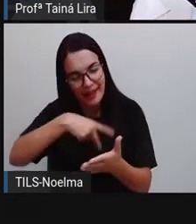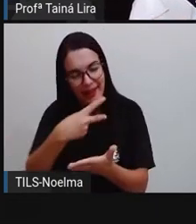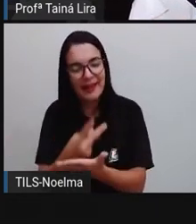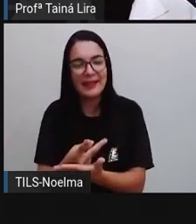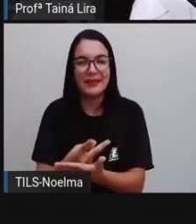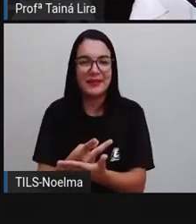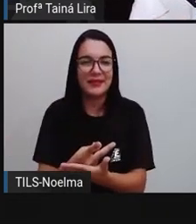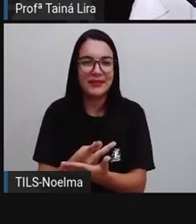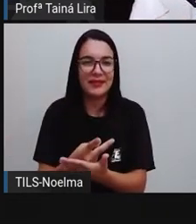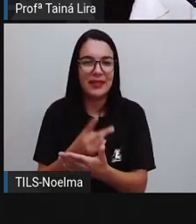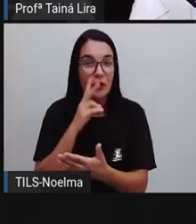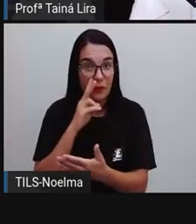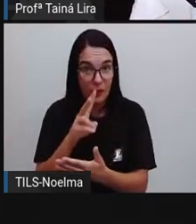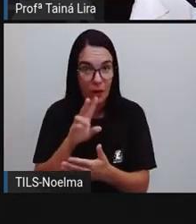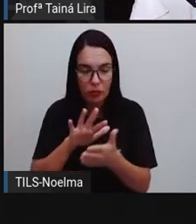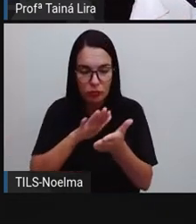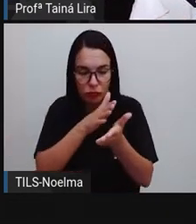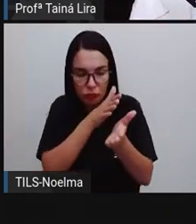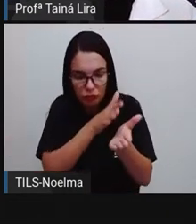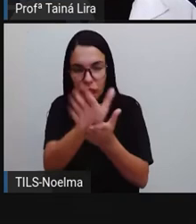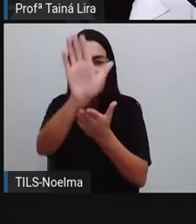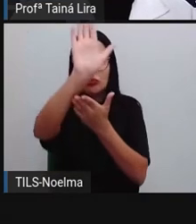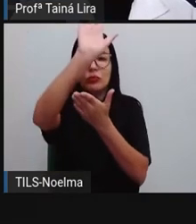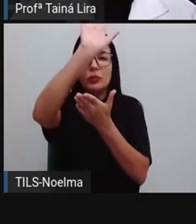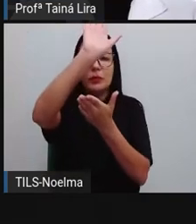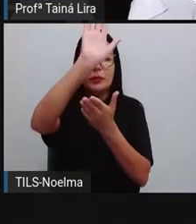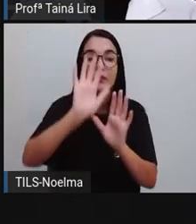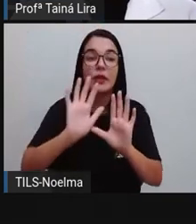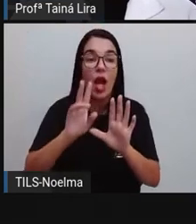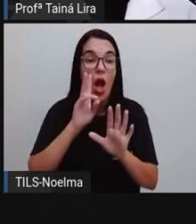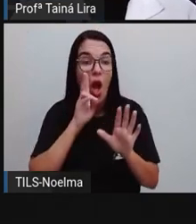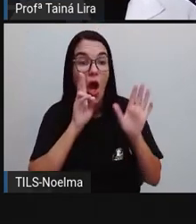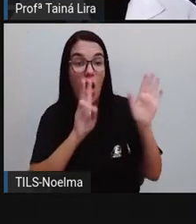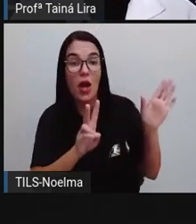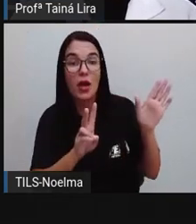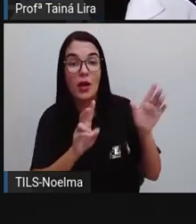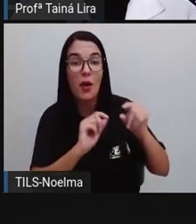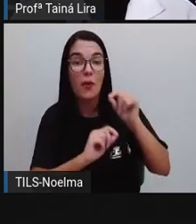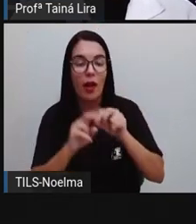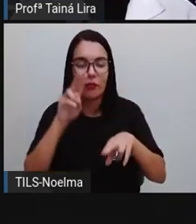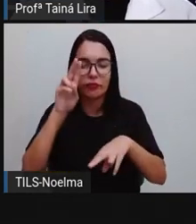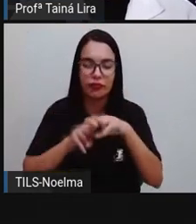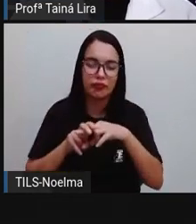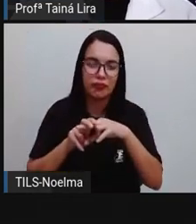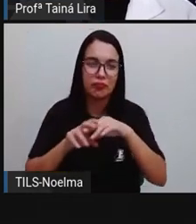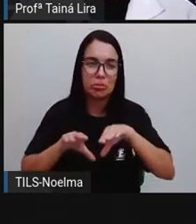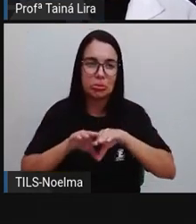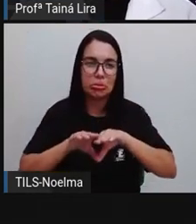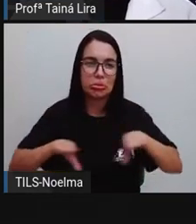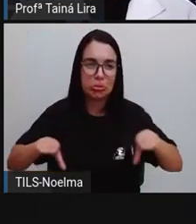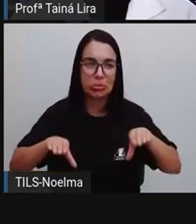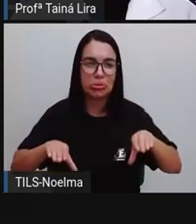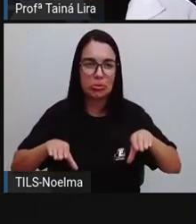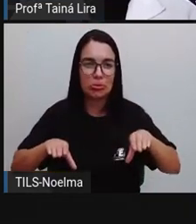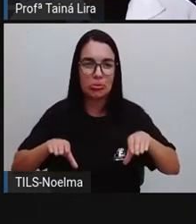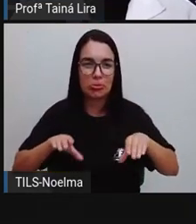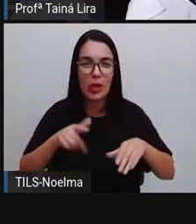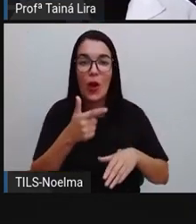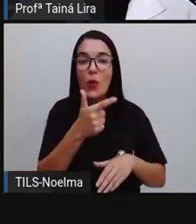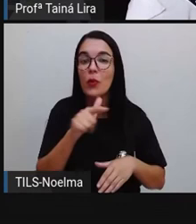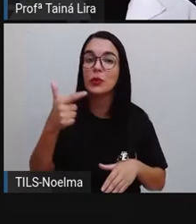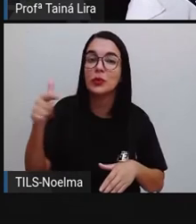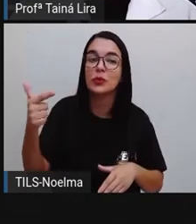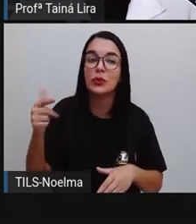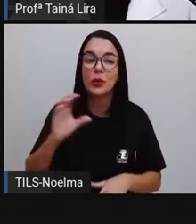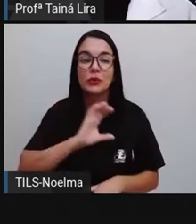Ele caiu, né? Ele escorregou e caiu. E olha lá, ele sentado no chão. E quem